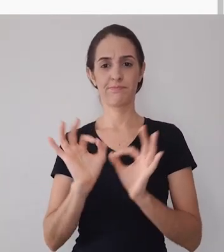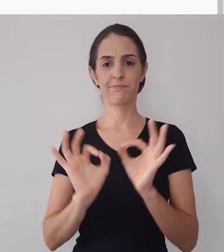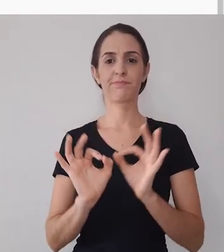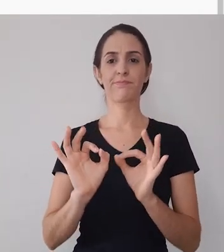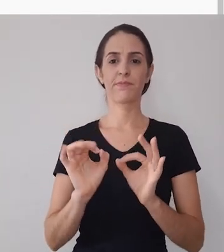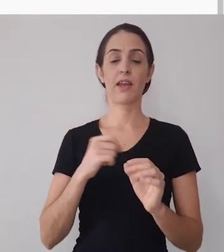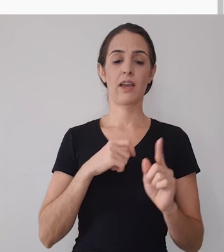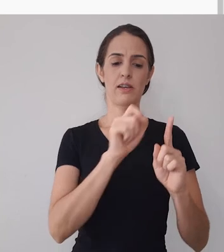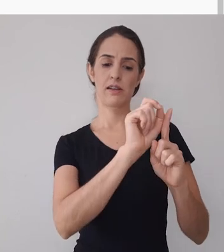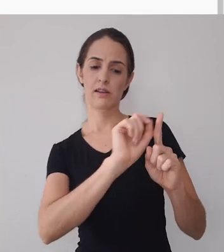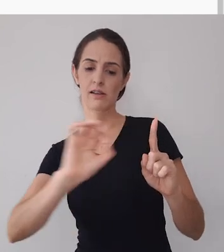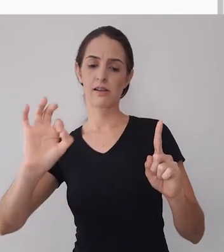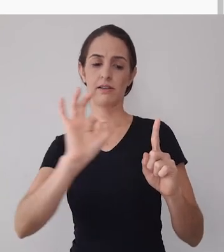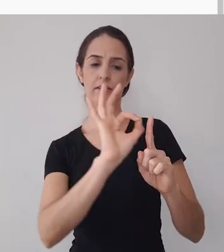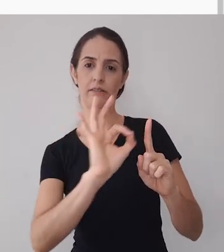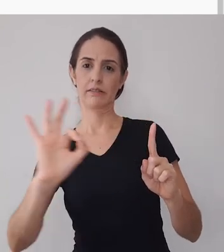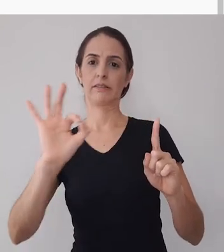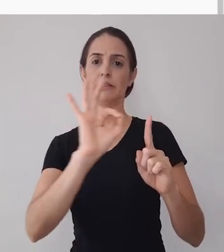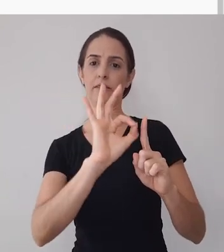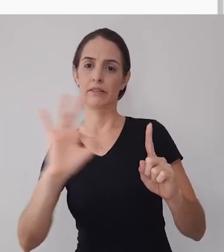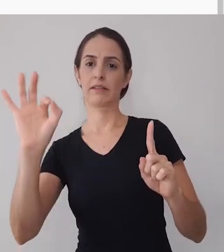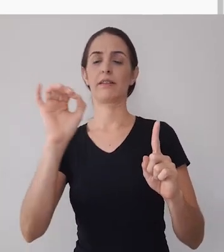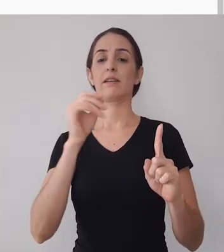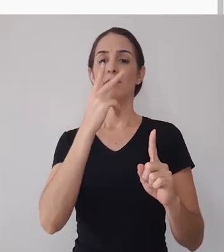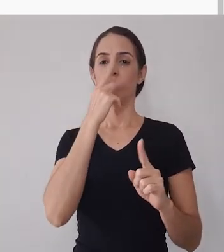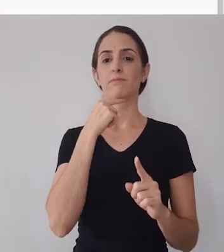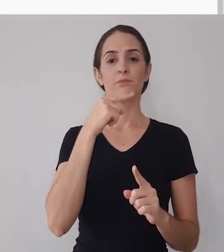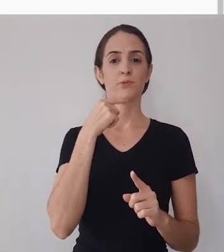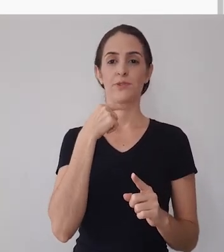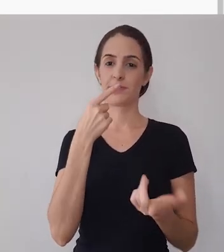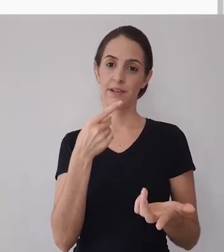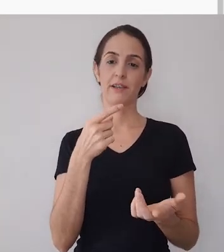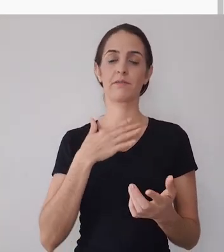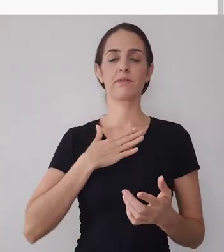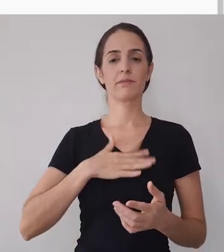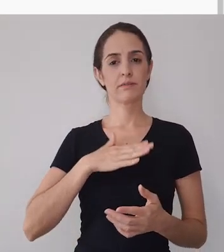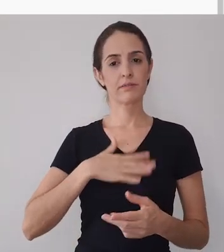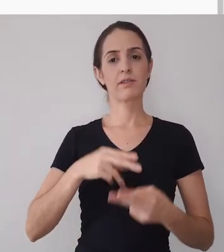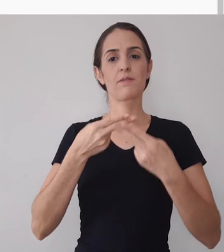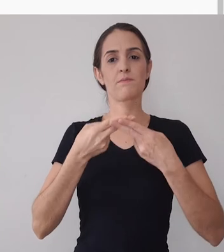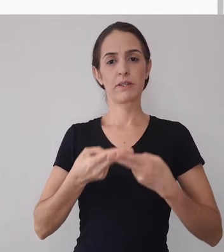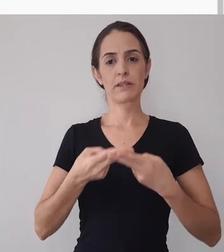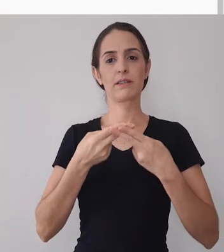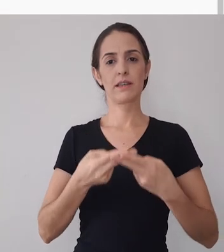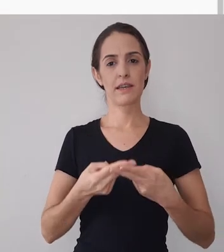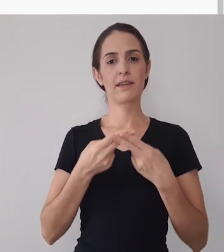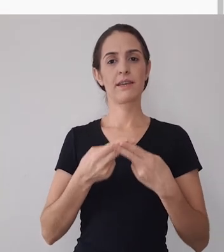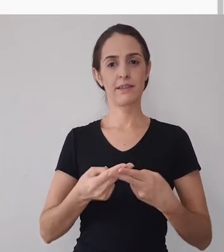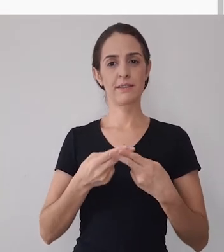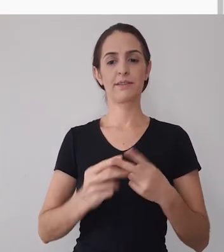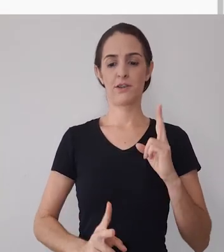ele tá trazendo a cabeça de play às vezes acontece isso porque a gente não consegue clicar certinho ó mas com paciência